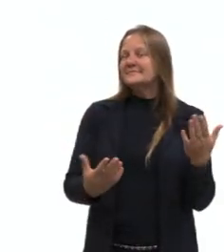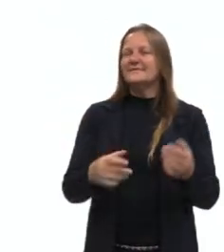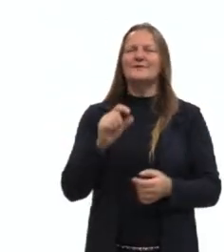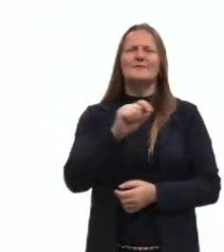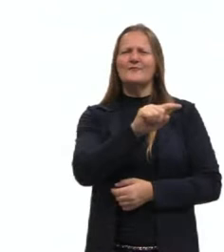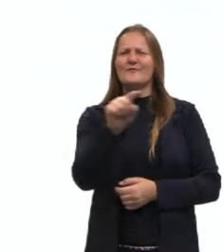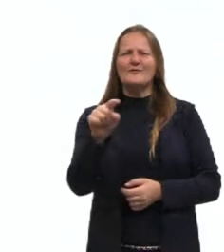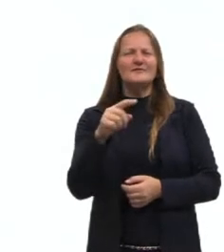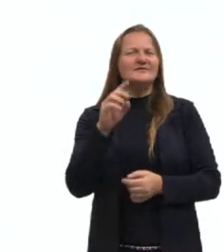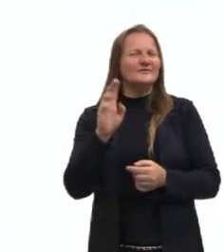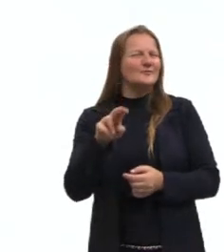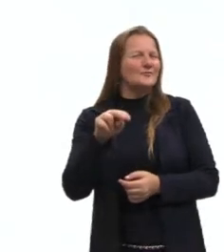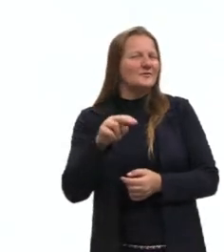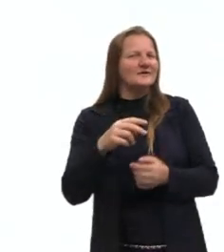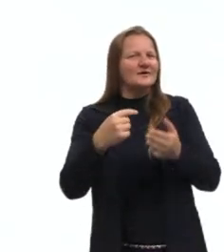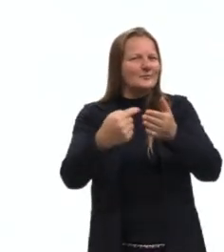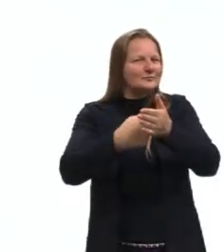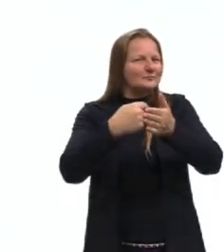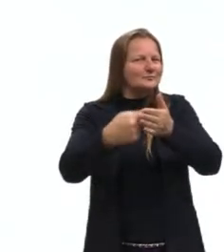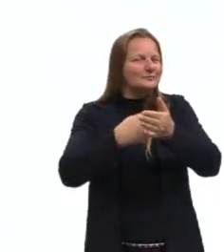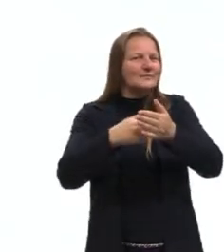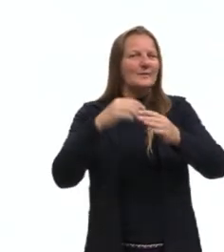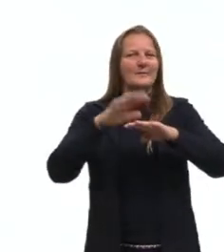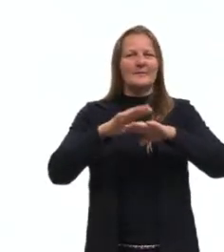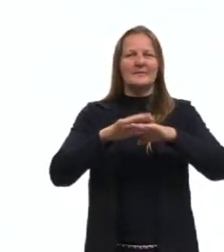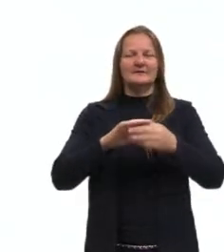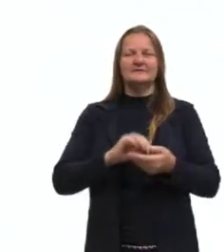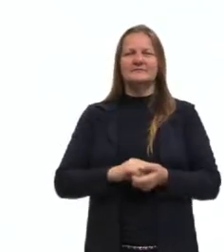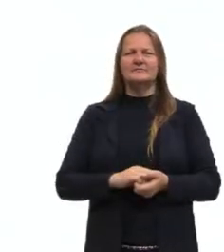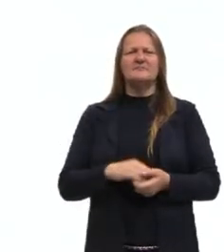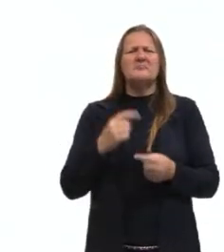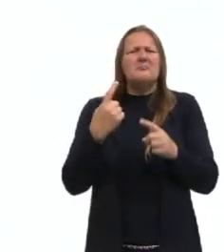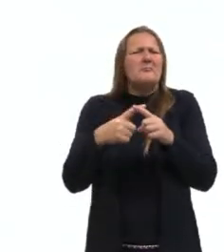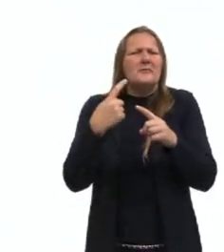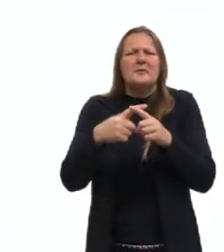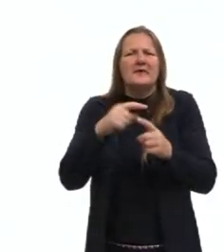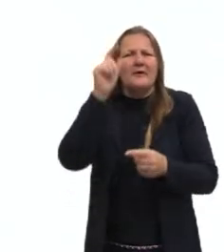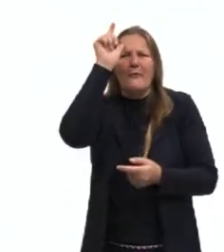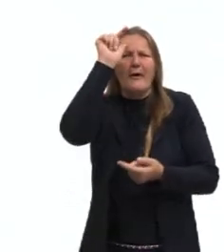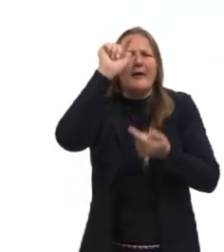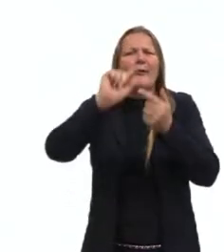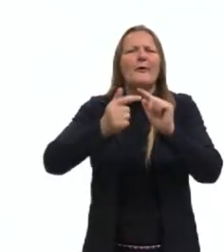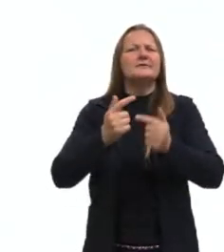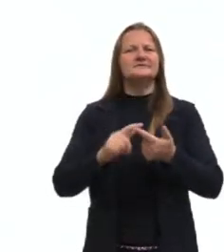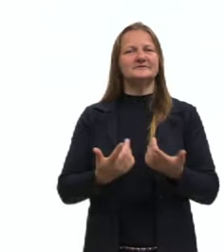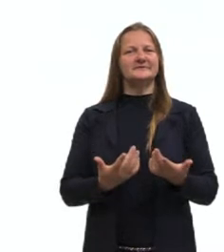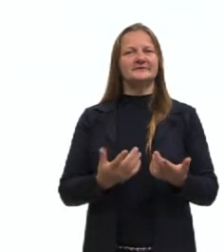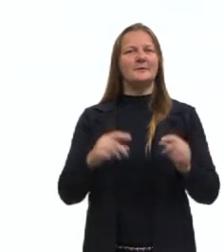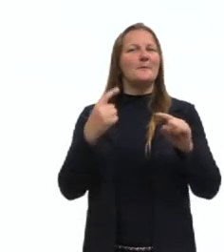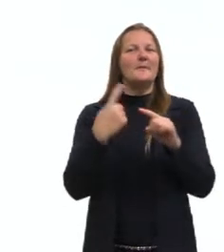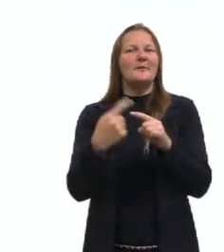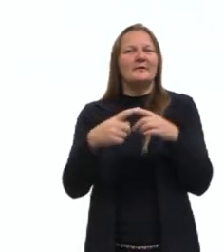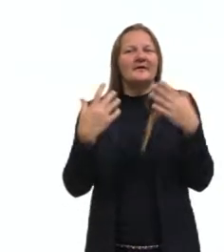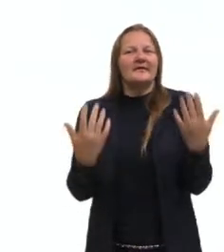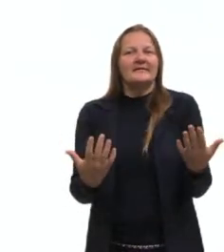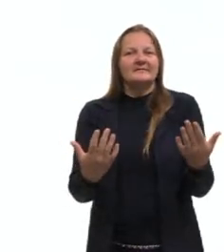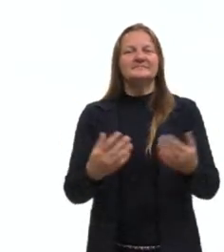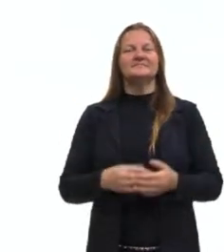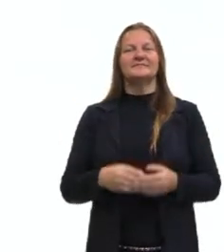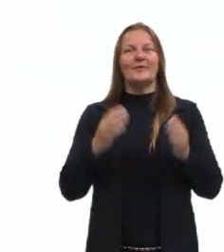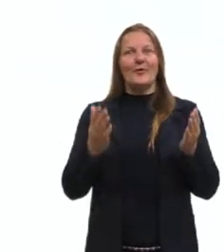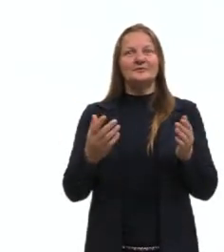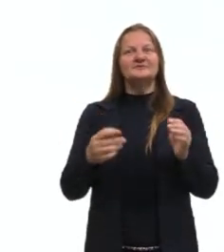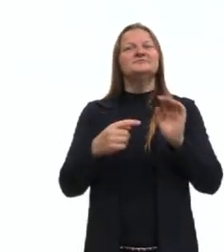se perguntou aí durante as aulas de matemática? Tá, professora? Mas e aí, qual é a lógica disso? E aí nós vamos